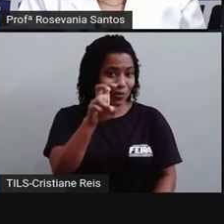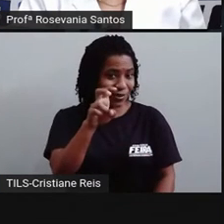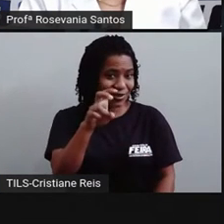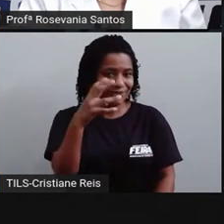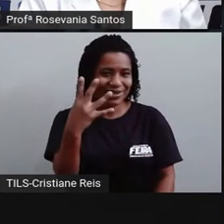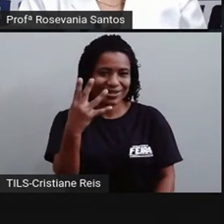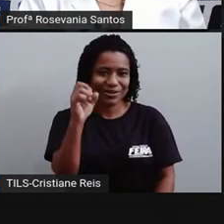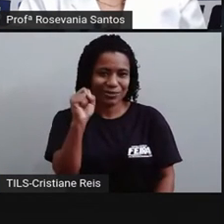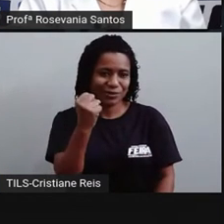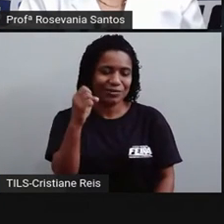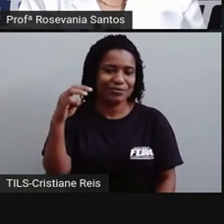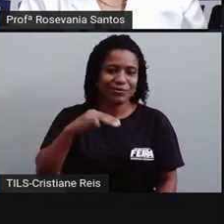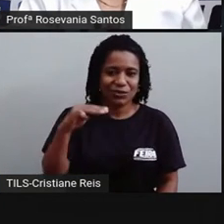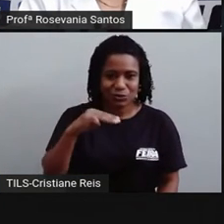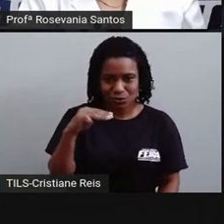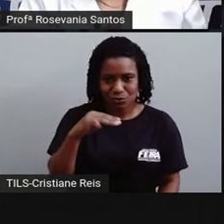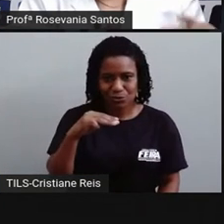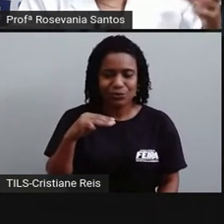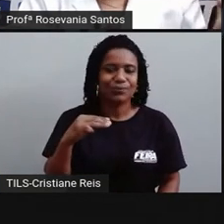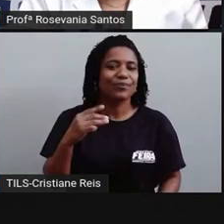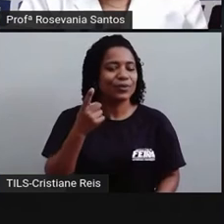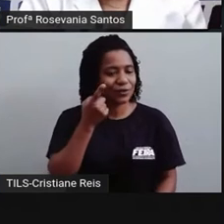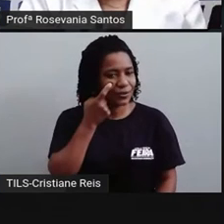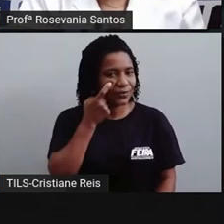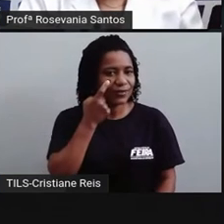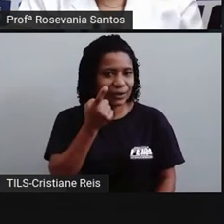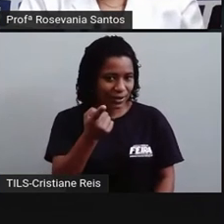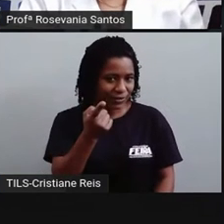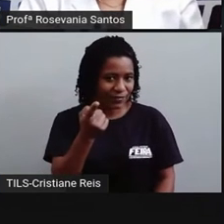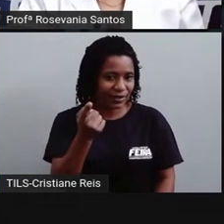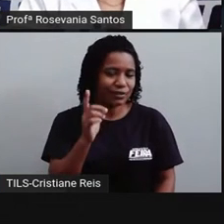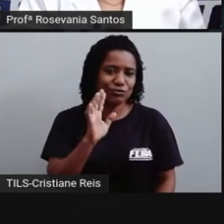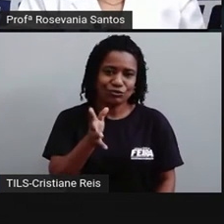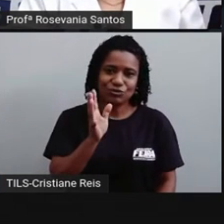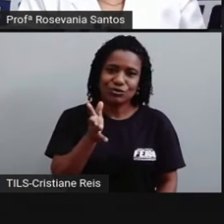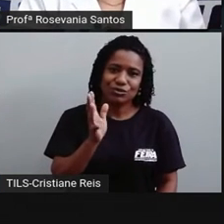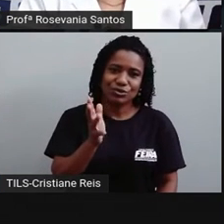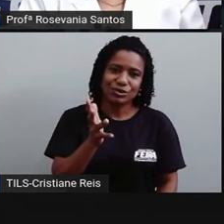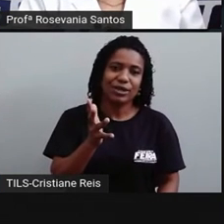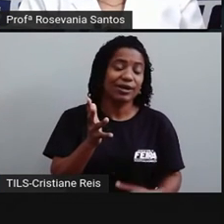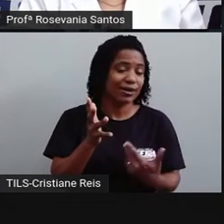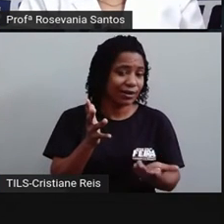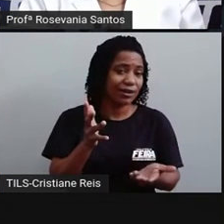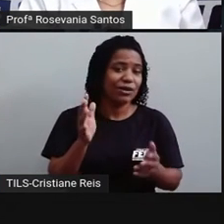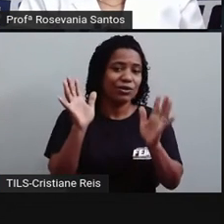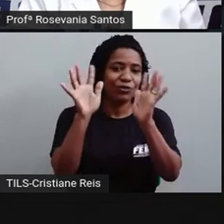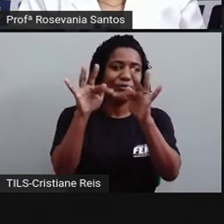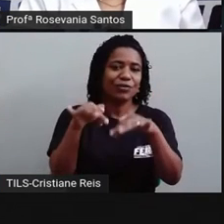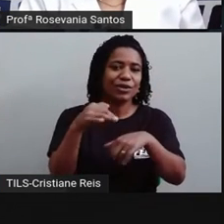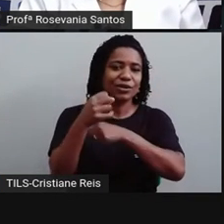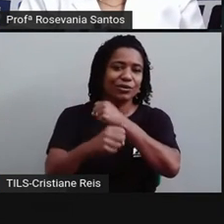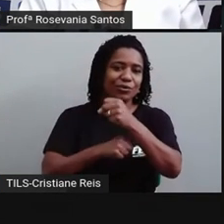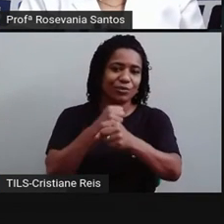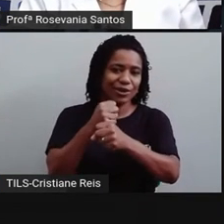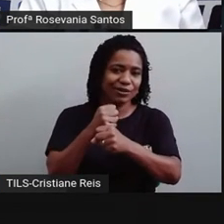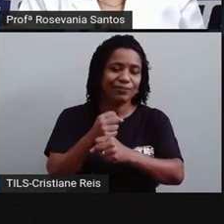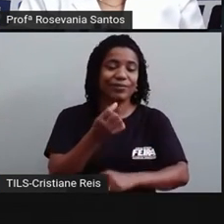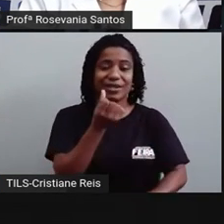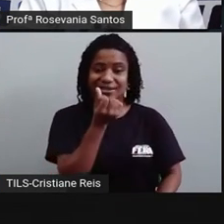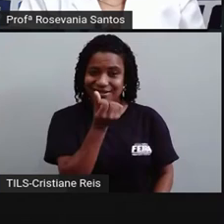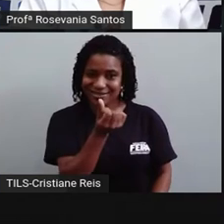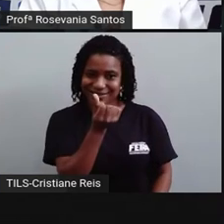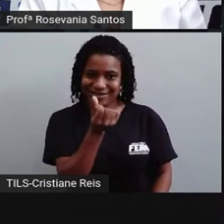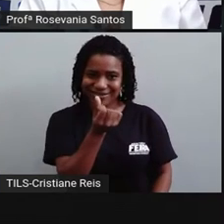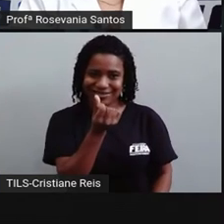no dia, né, que a gente já arredonda já faz 24 horas. No final de um ano, a gente tem as 6 horas que a gente